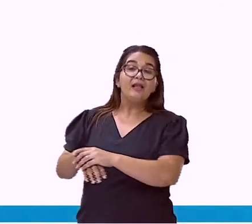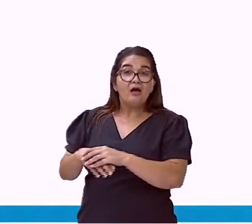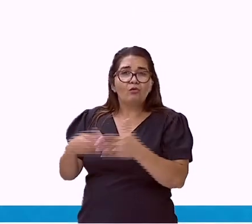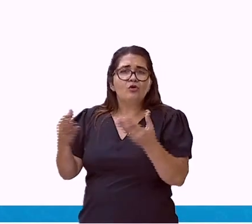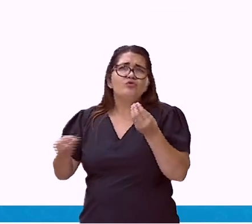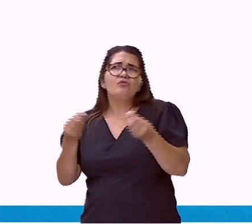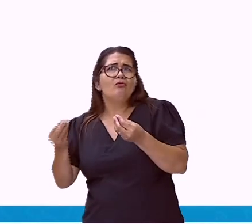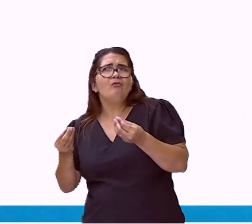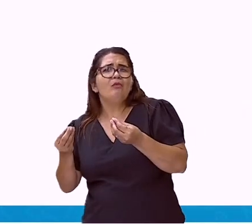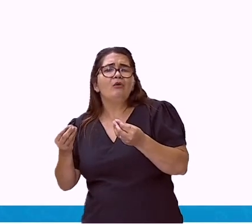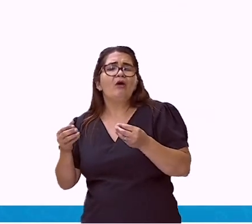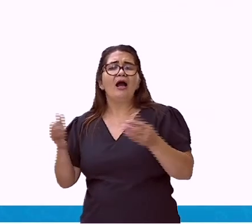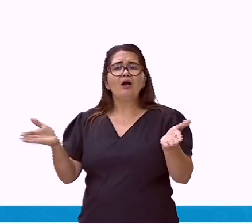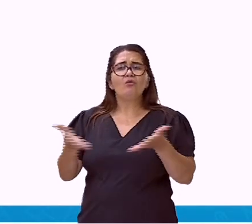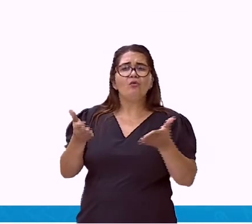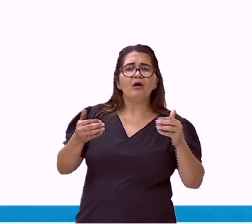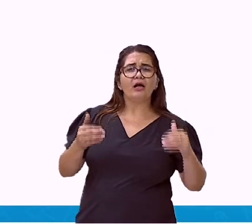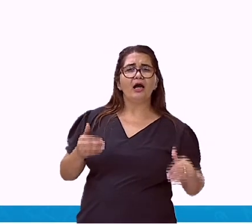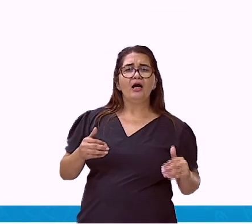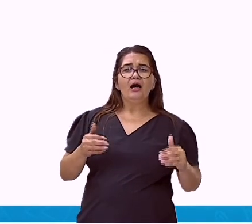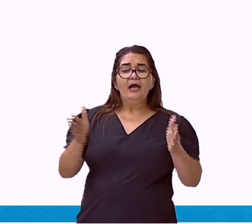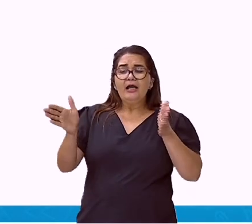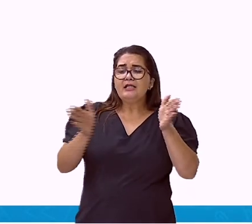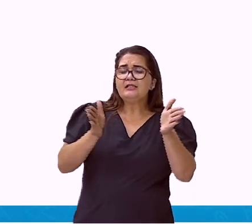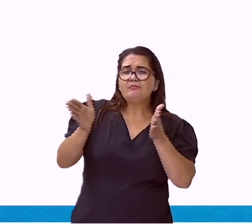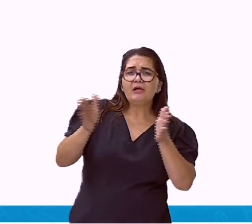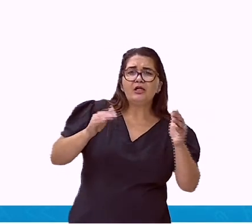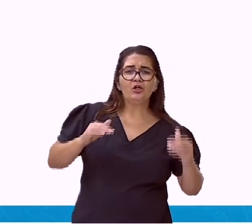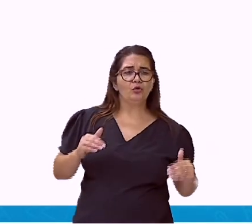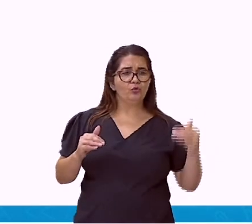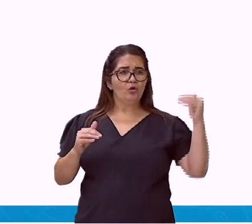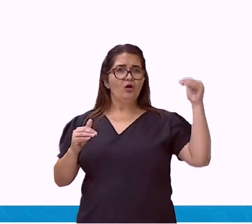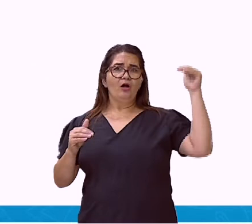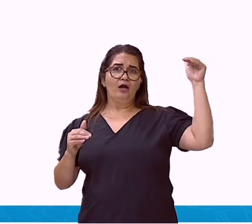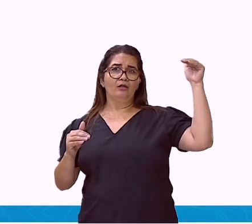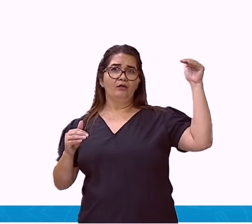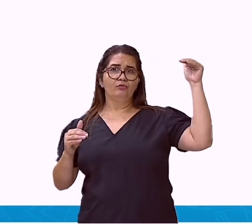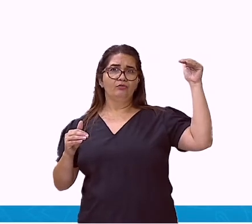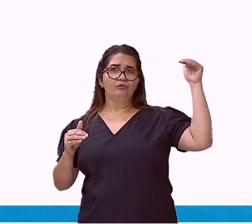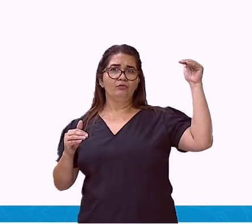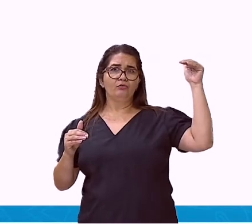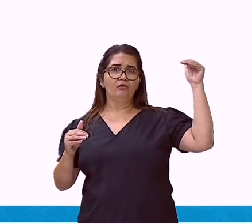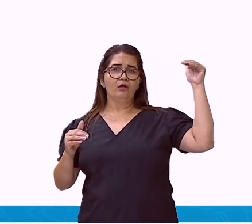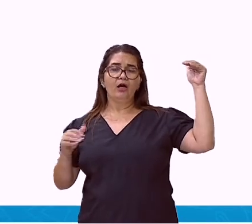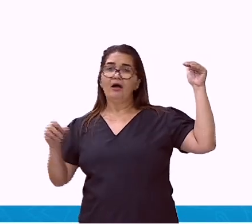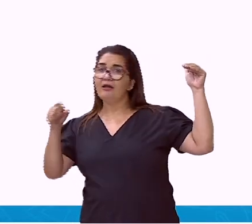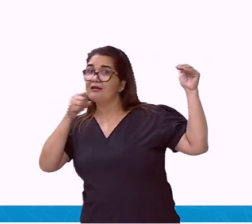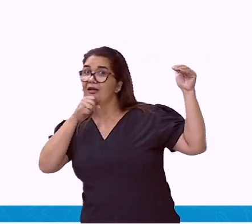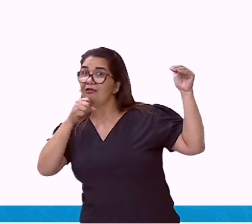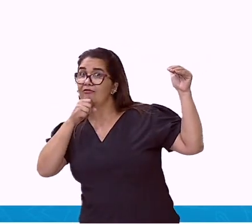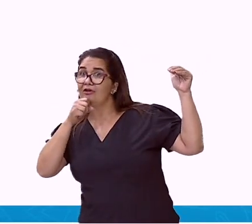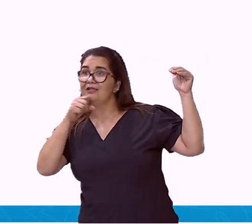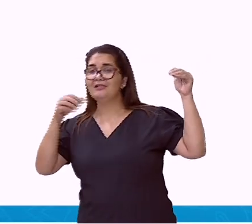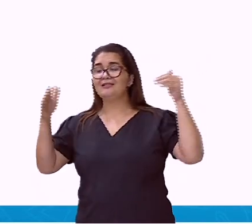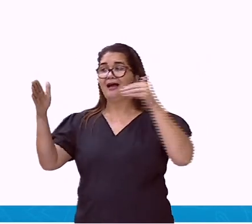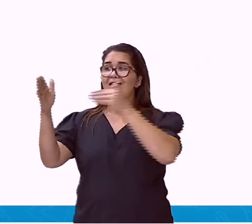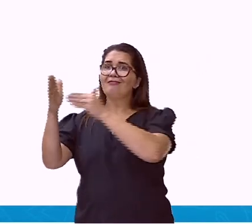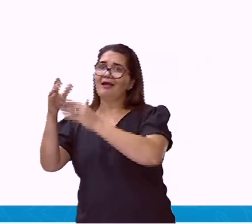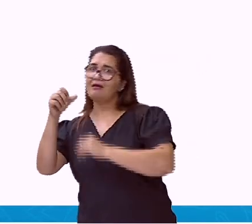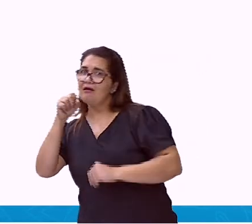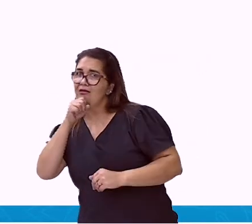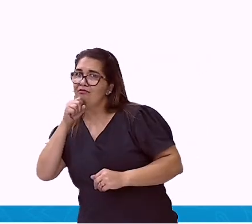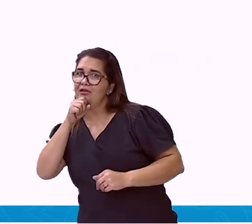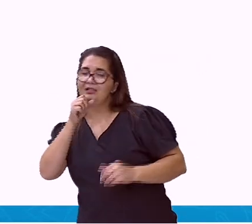Como que isso acontece? Como que tudo isso faz esse disparo? Quais são as mudanças que acontecem?